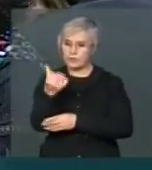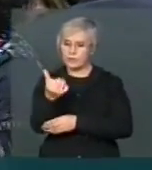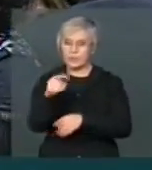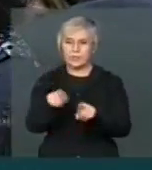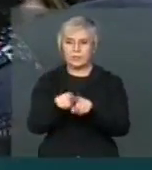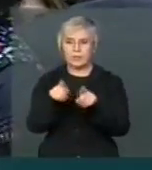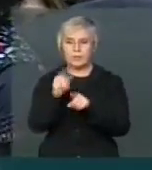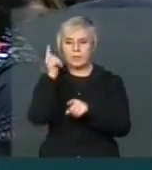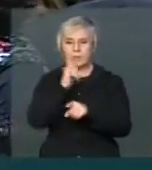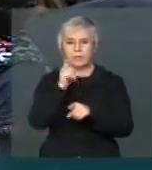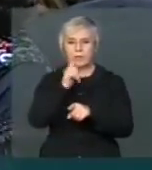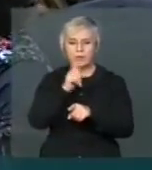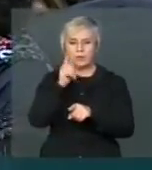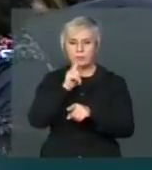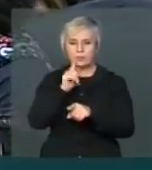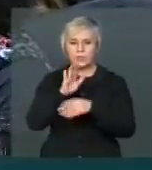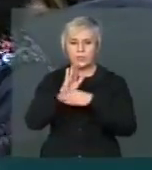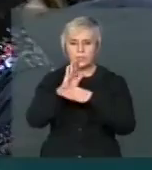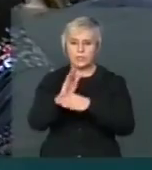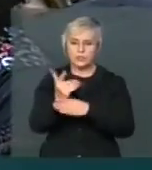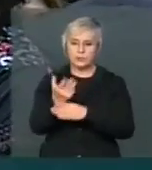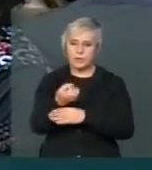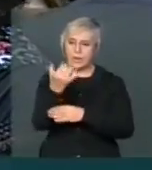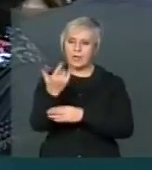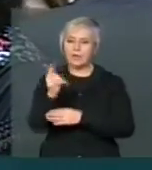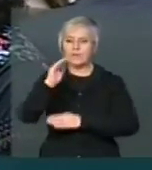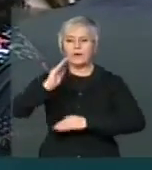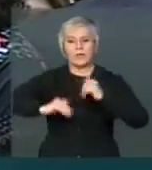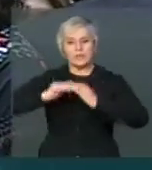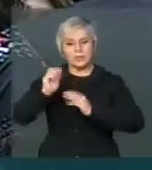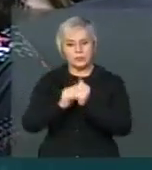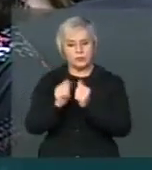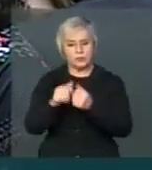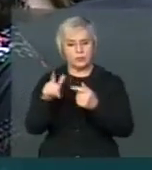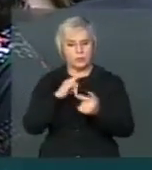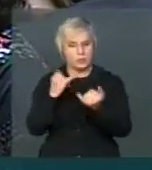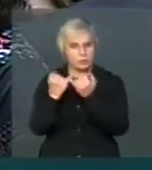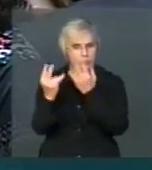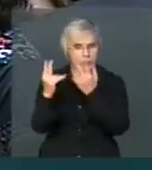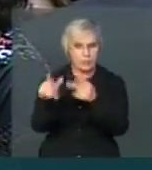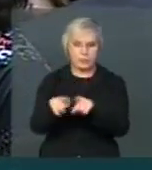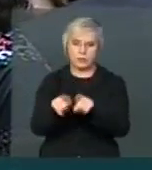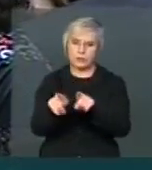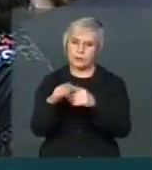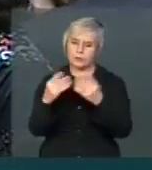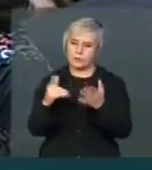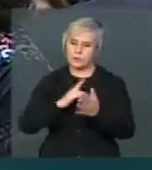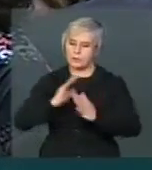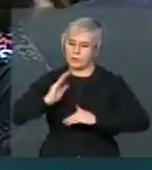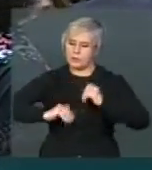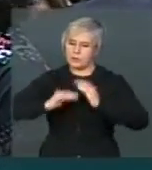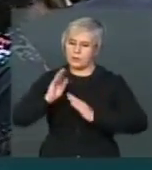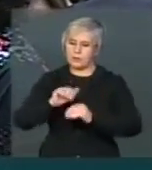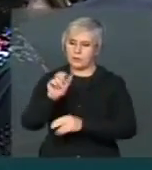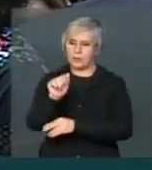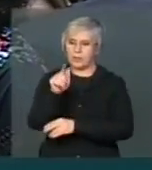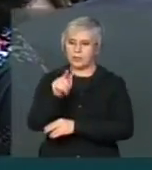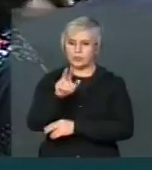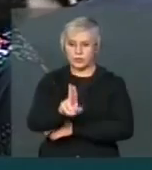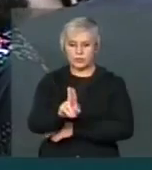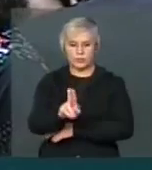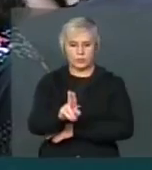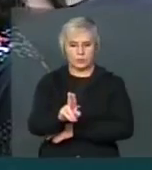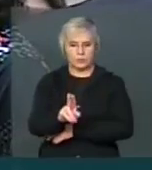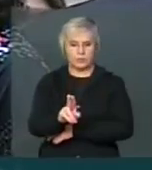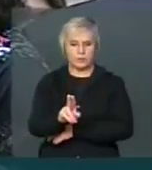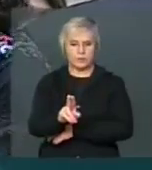atender outras categorias que estão em situação similar. Porque aqui nós estamos tratando não só da carreira da Advocacia Geral da União,